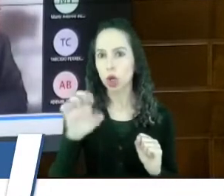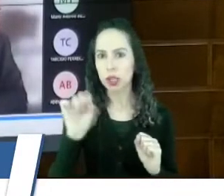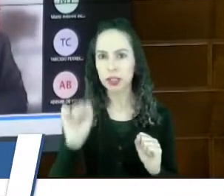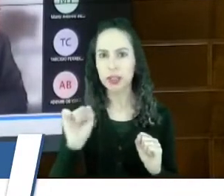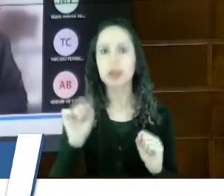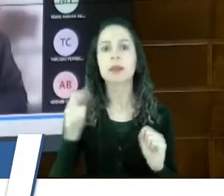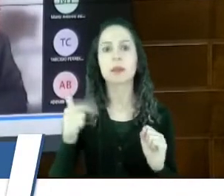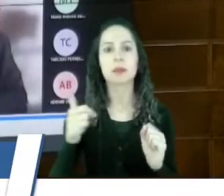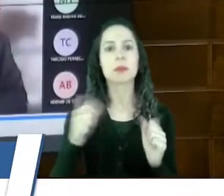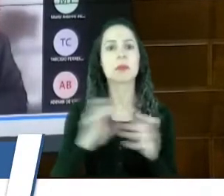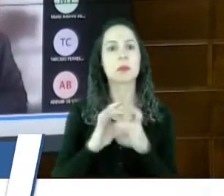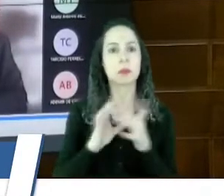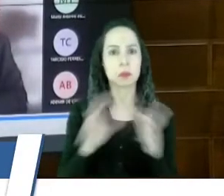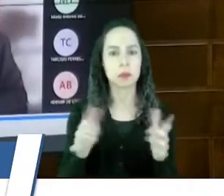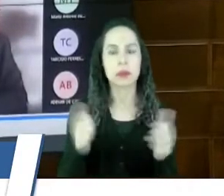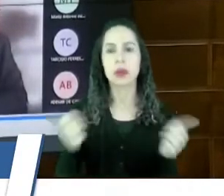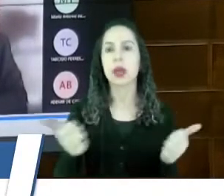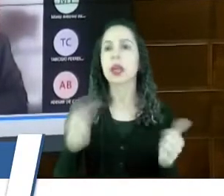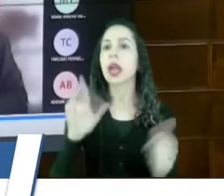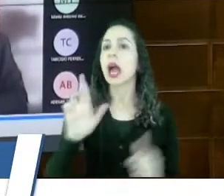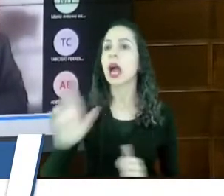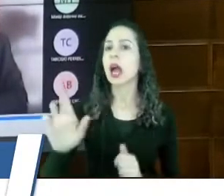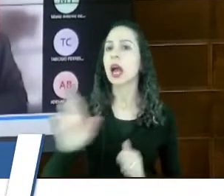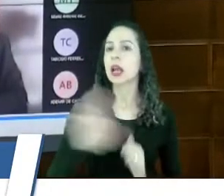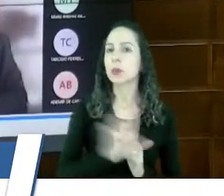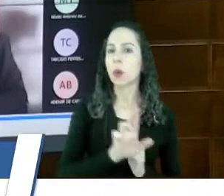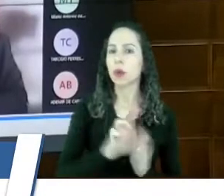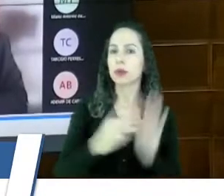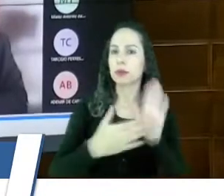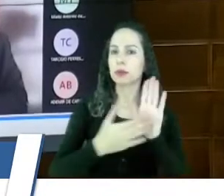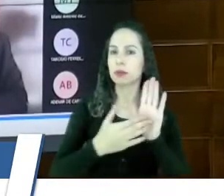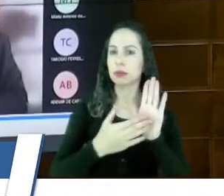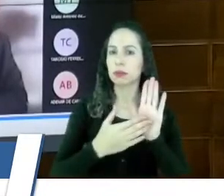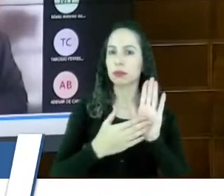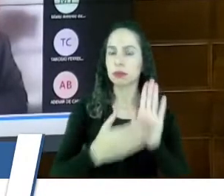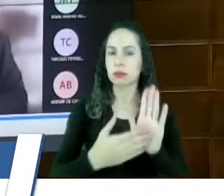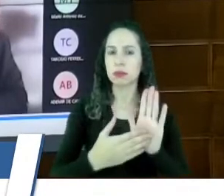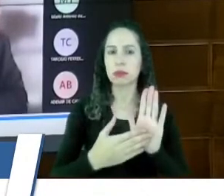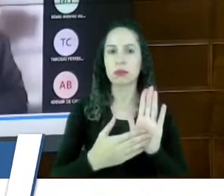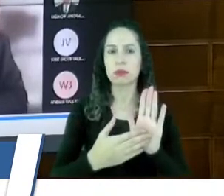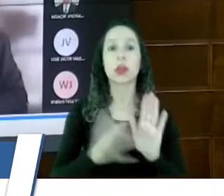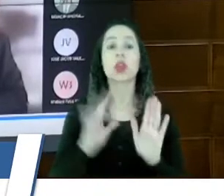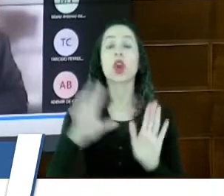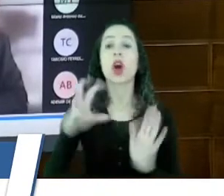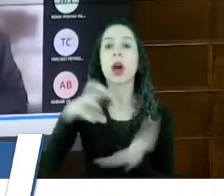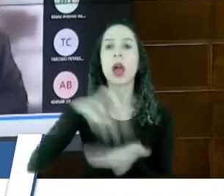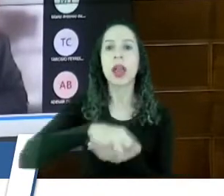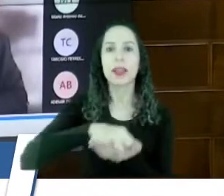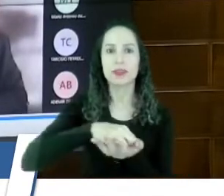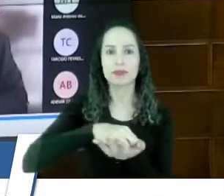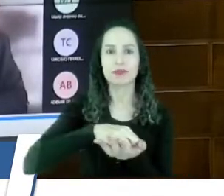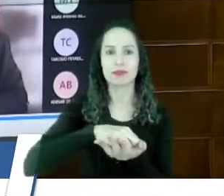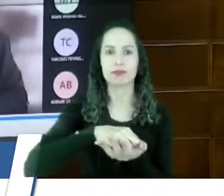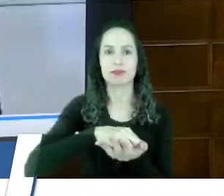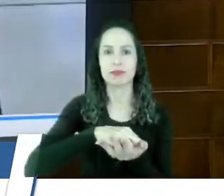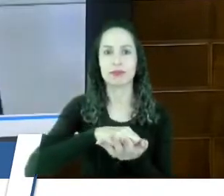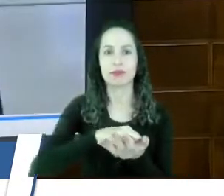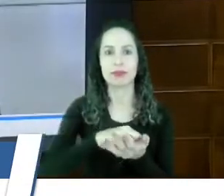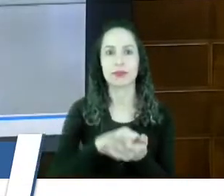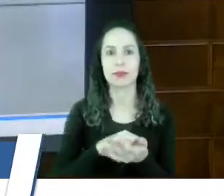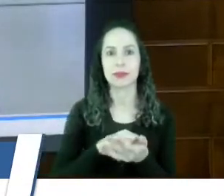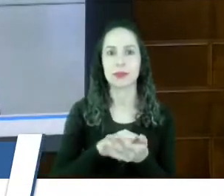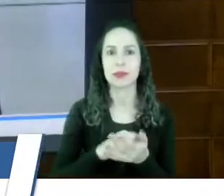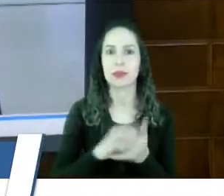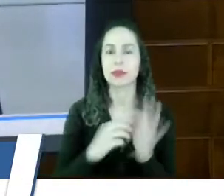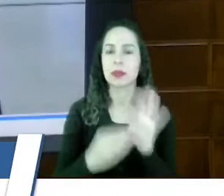declara, então. Esse é o resultado que se proclama. Sr. Presidente, só para que fique registrado e não seja um compromisso,